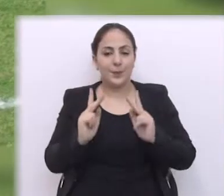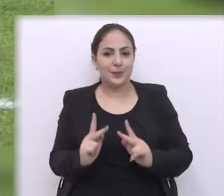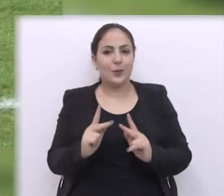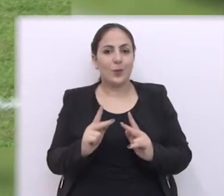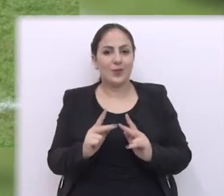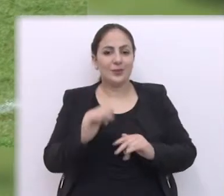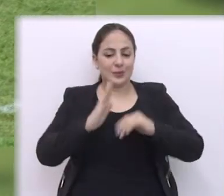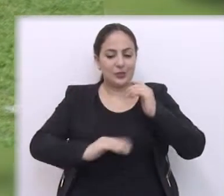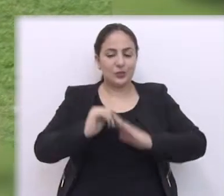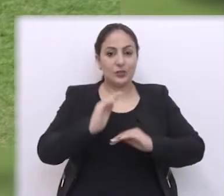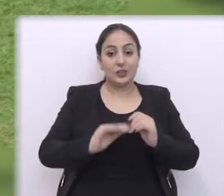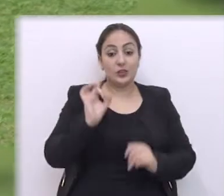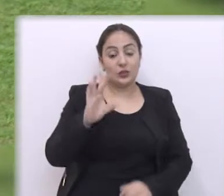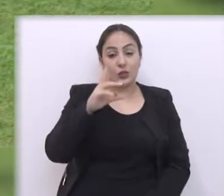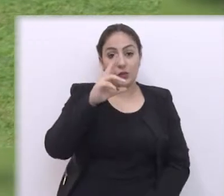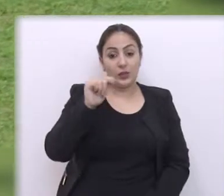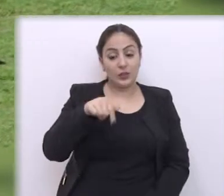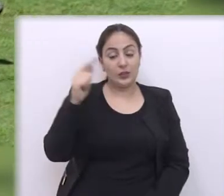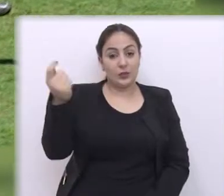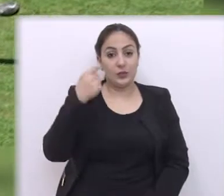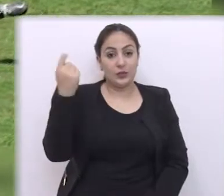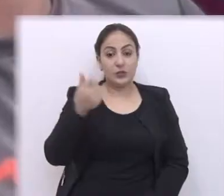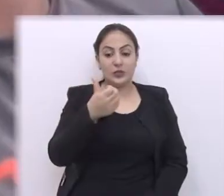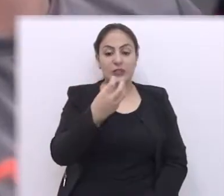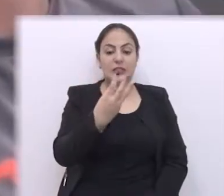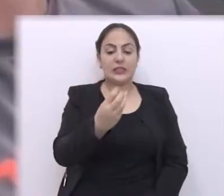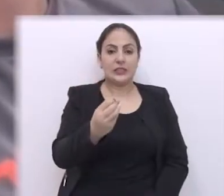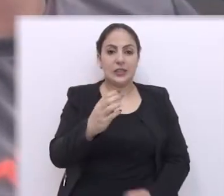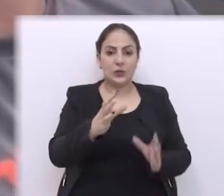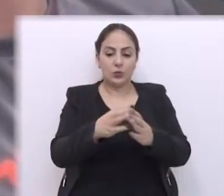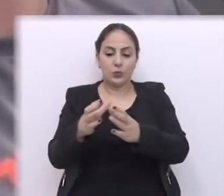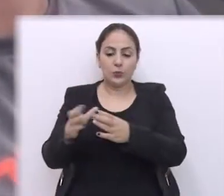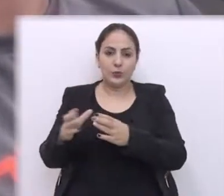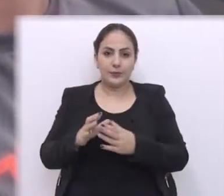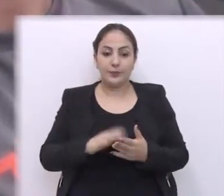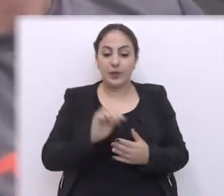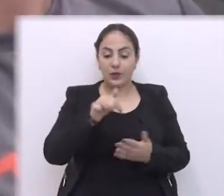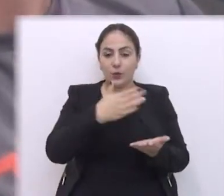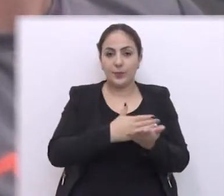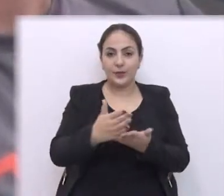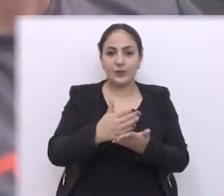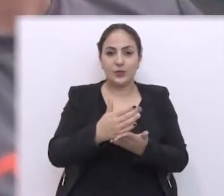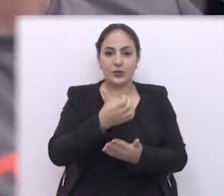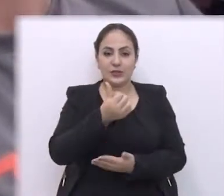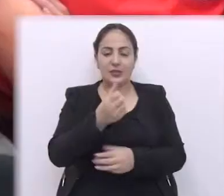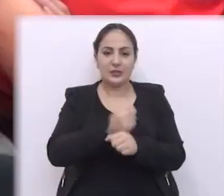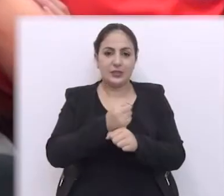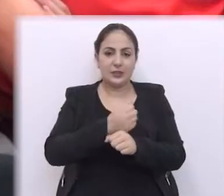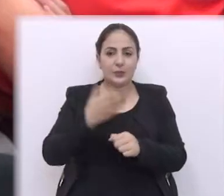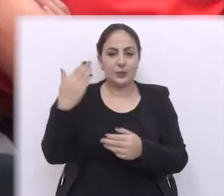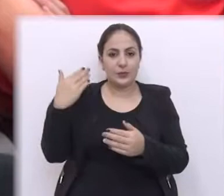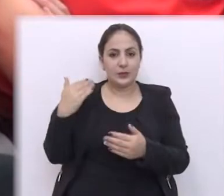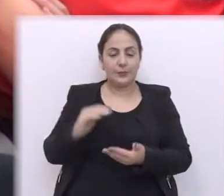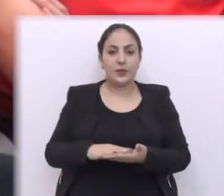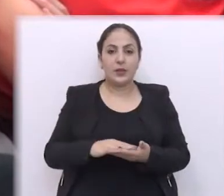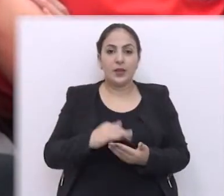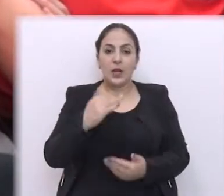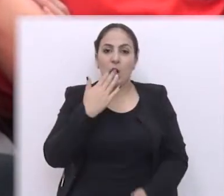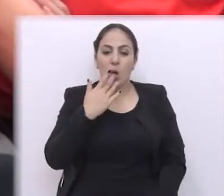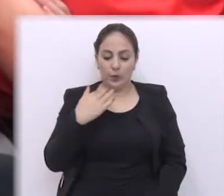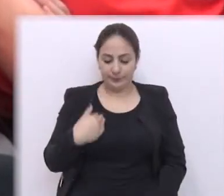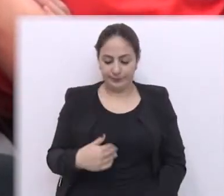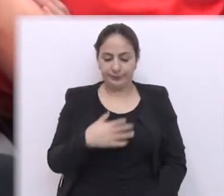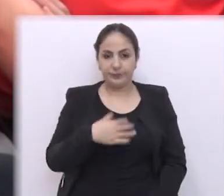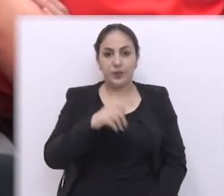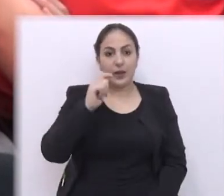só no Rio Grande do Sul são 30 clubes Aqui os treinos iniciaram há seis anos com o Planalto que veste